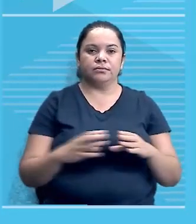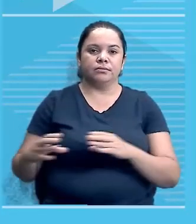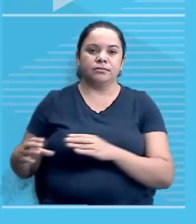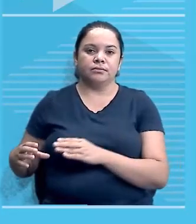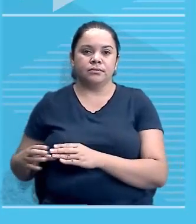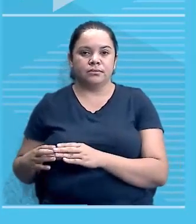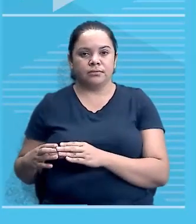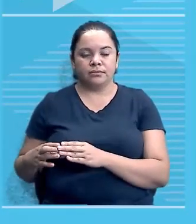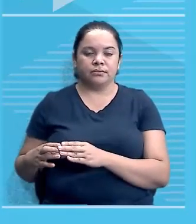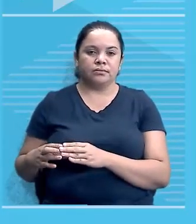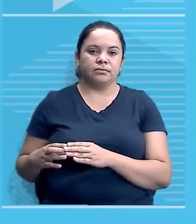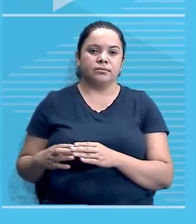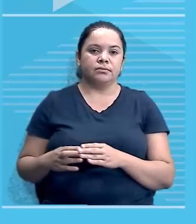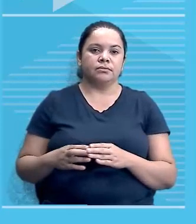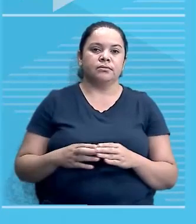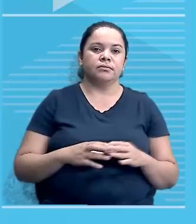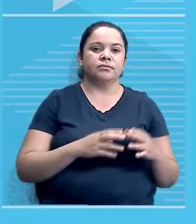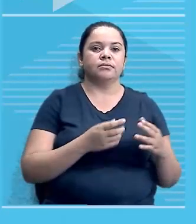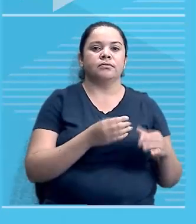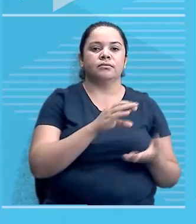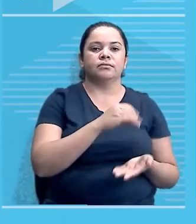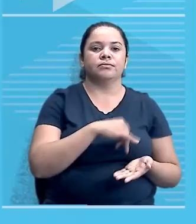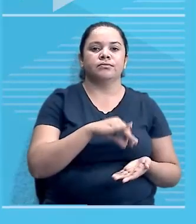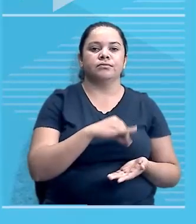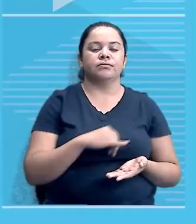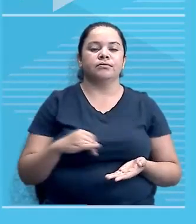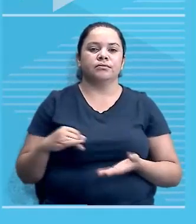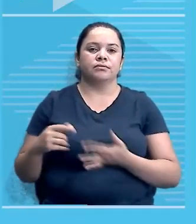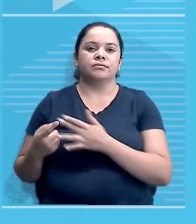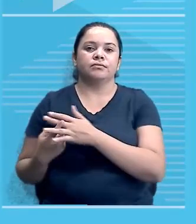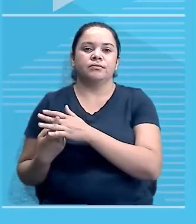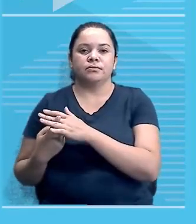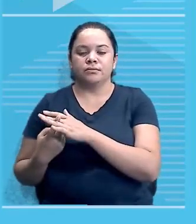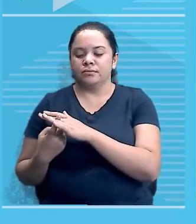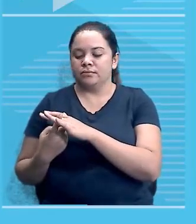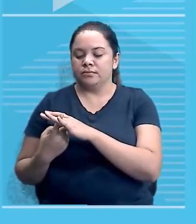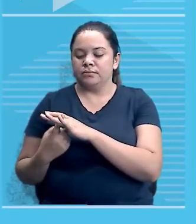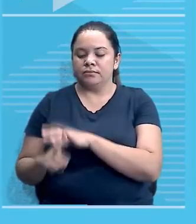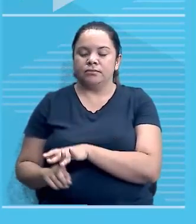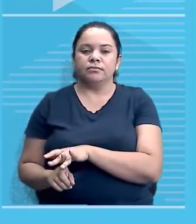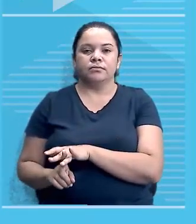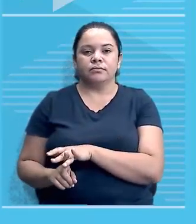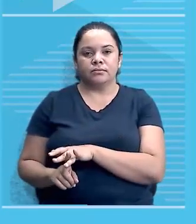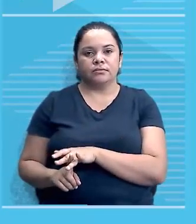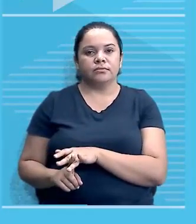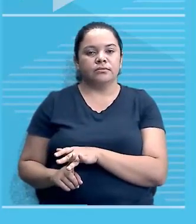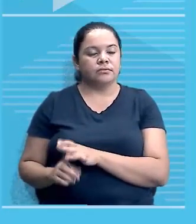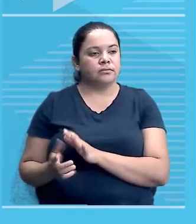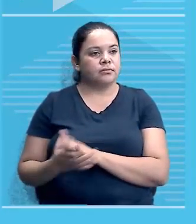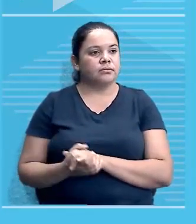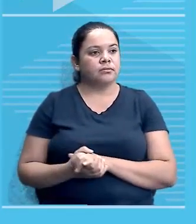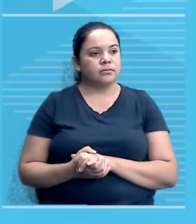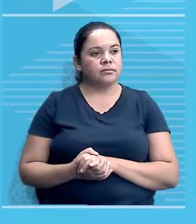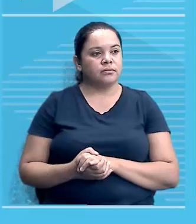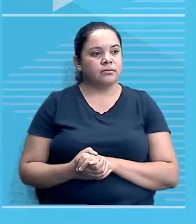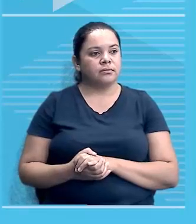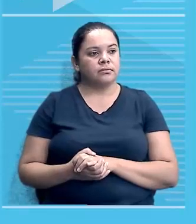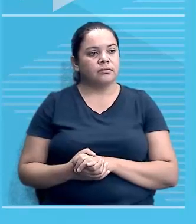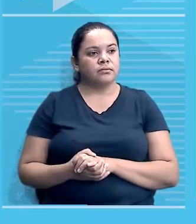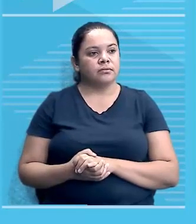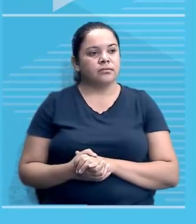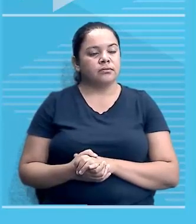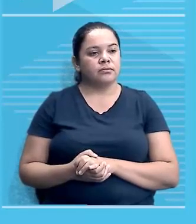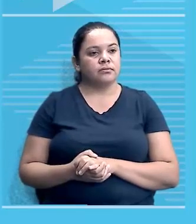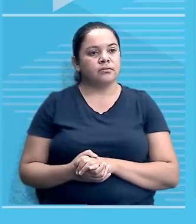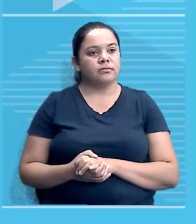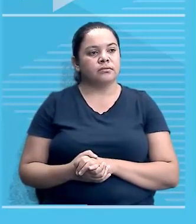repercutiu, reverberou na África através do apoio a um ou a outro grupo que lutava pelo poder. Essa é a alternativa